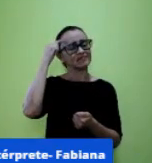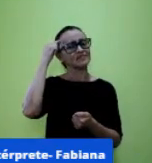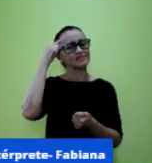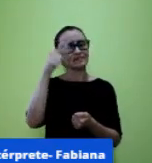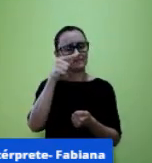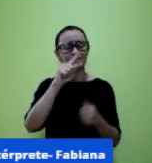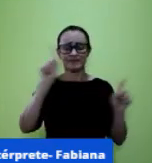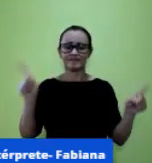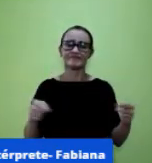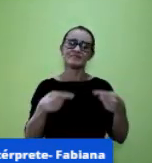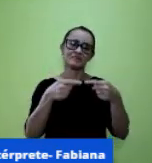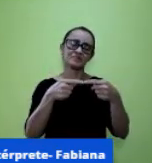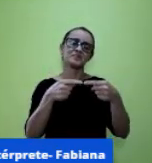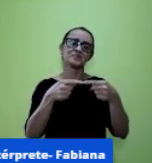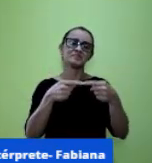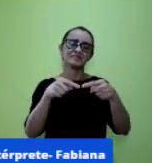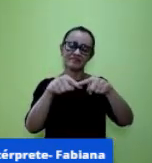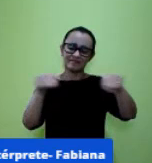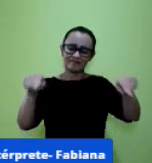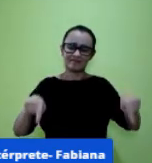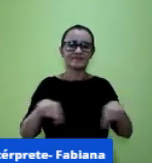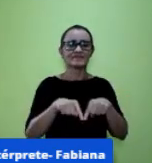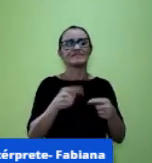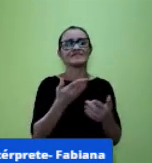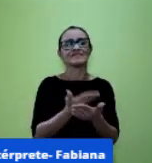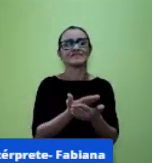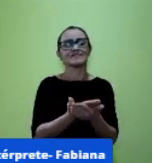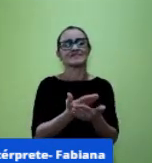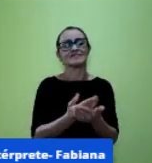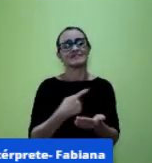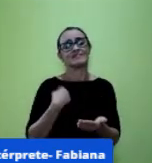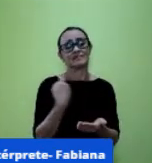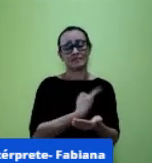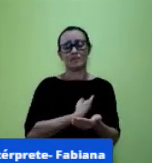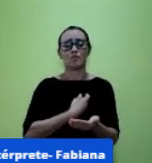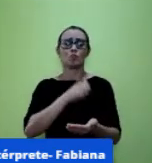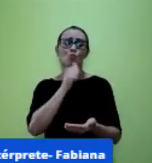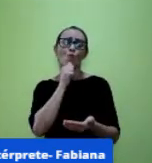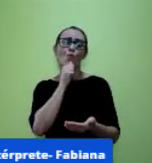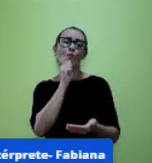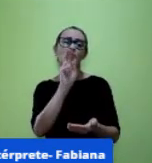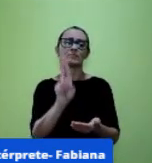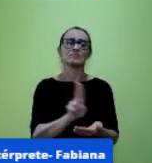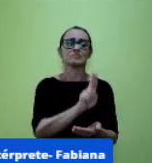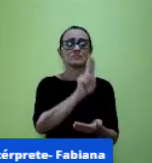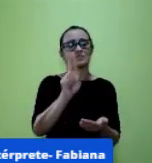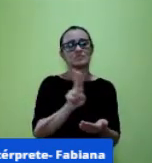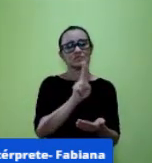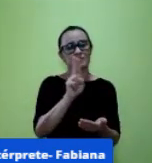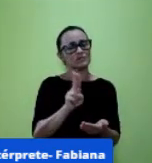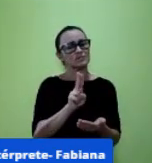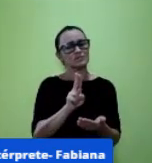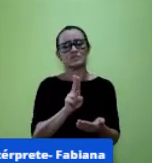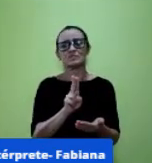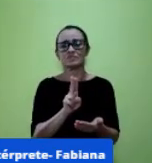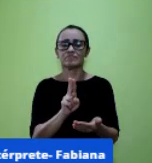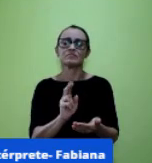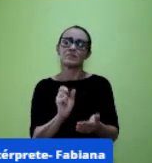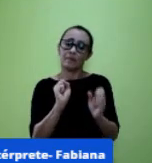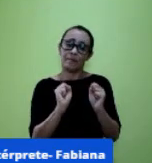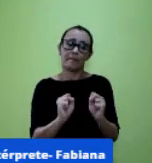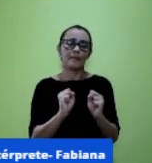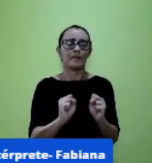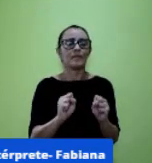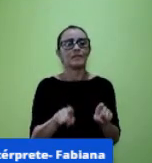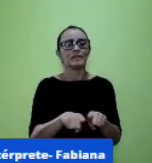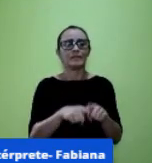nós lá né então ainda usando pode ser usado ainda né mas a